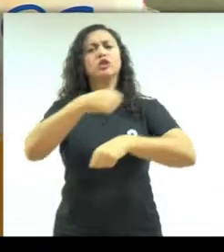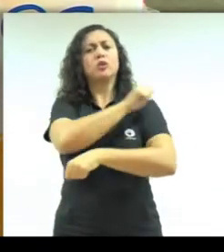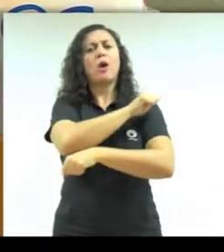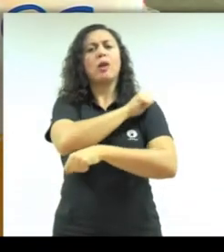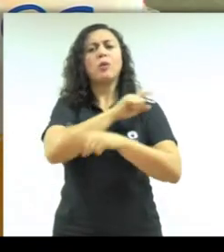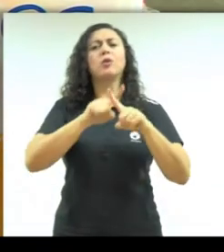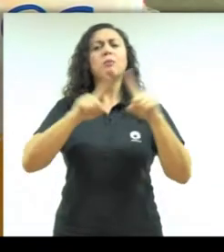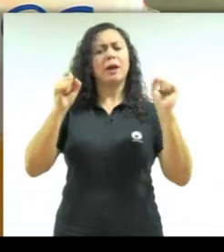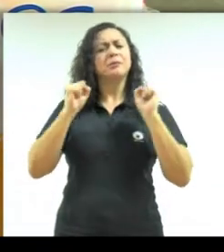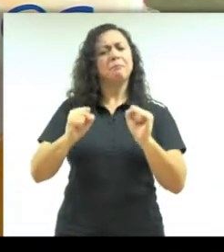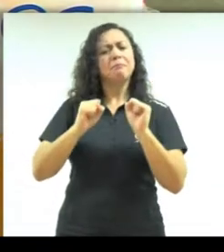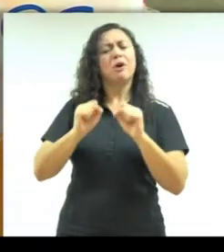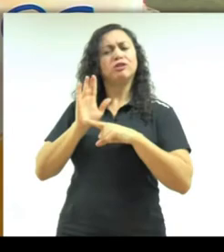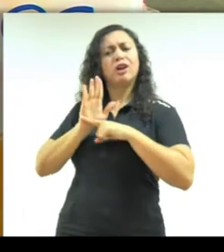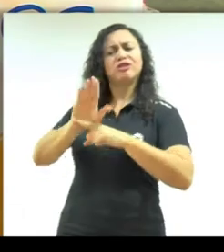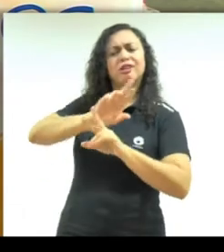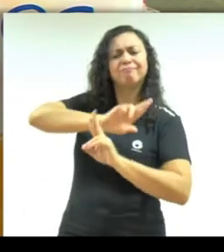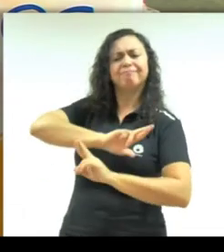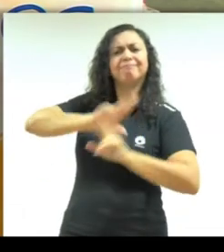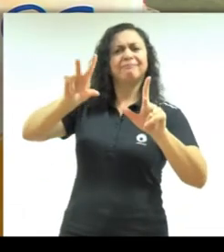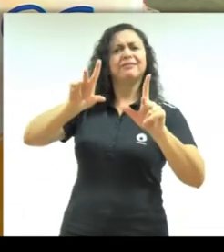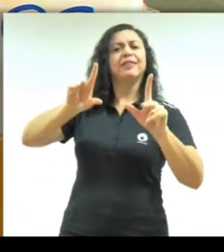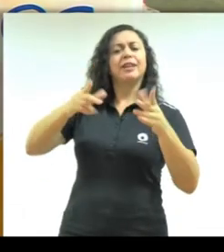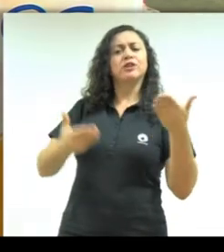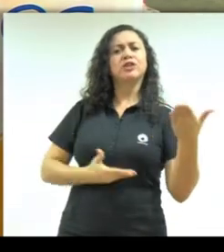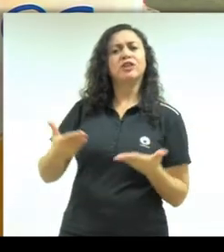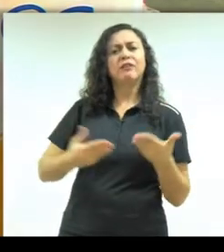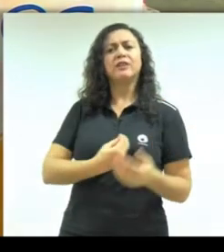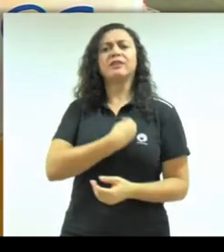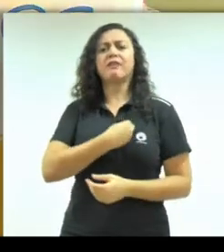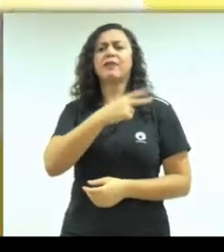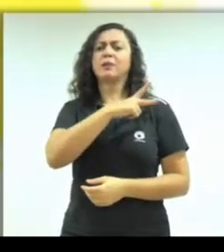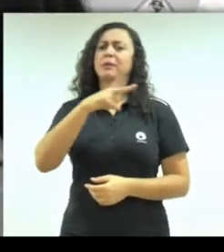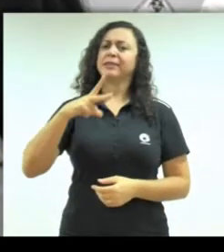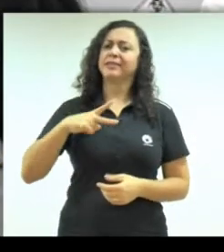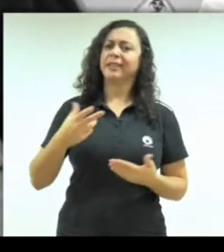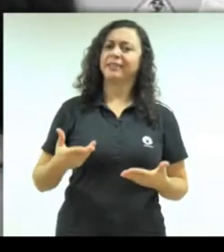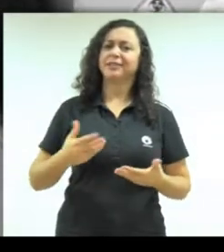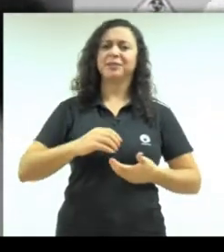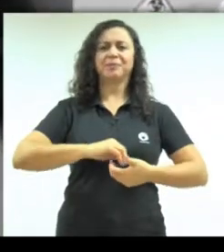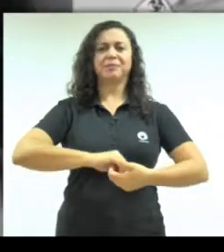pode fazer a diferença no serviço e na vida dos pacientes.